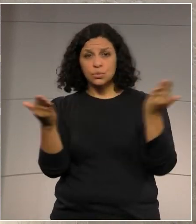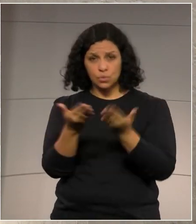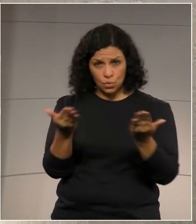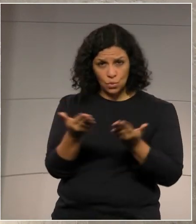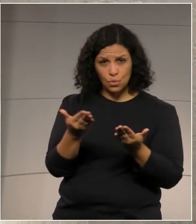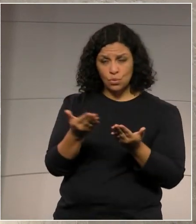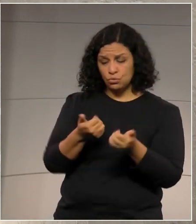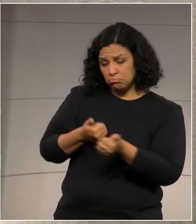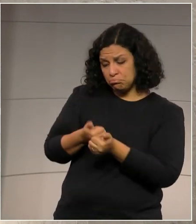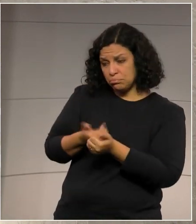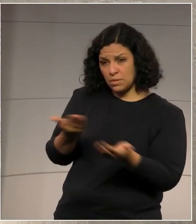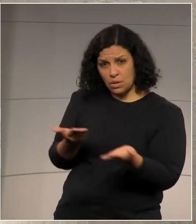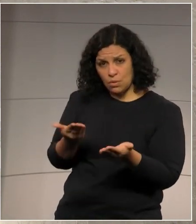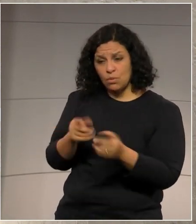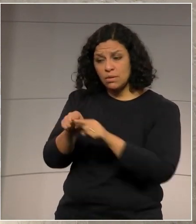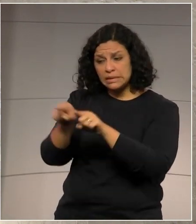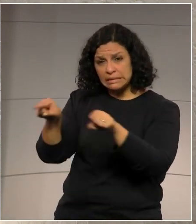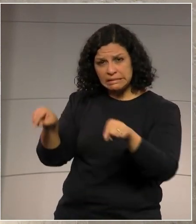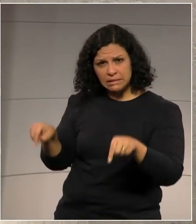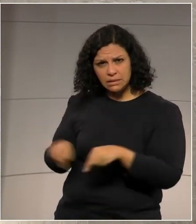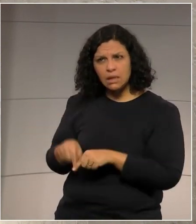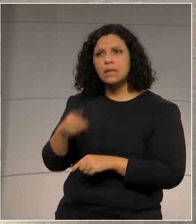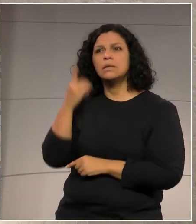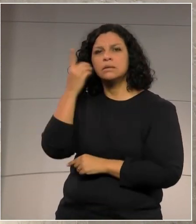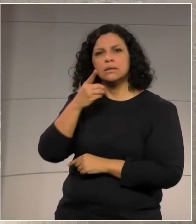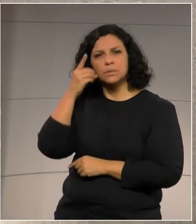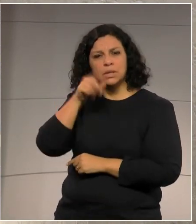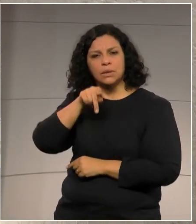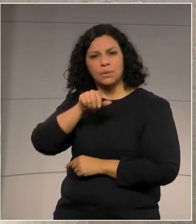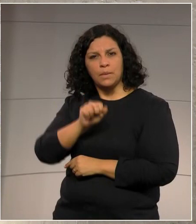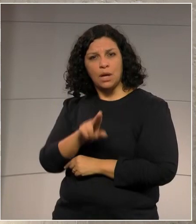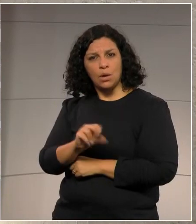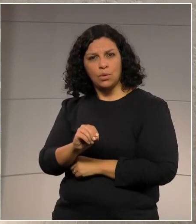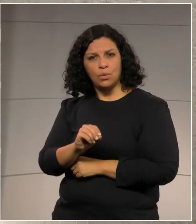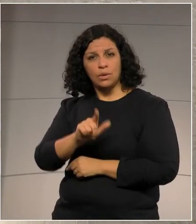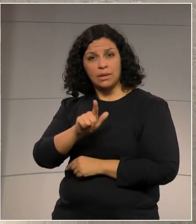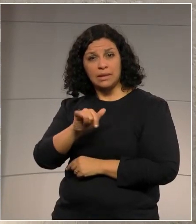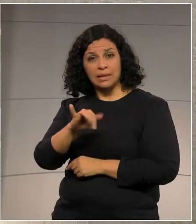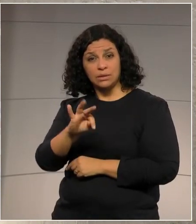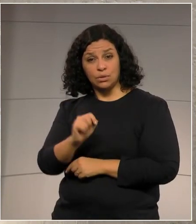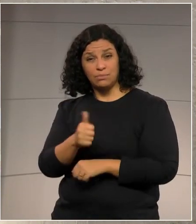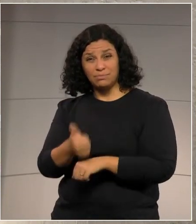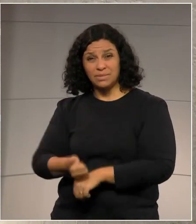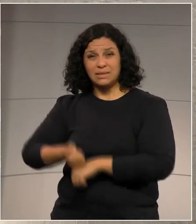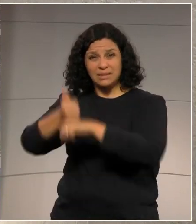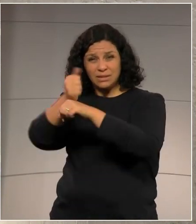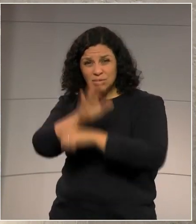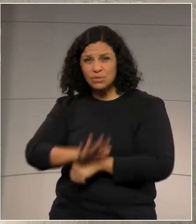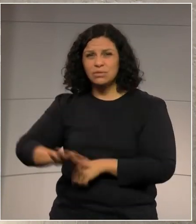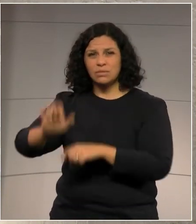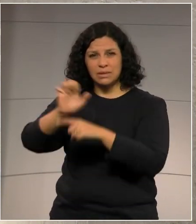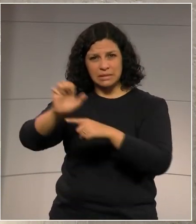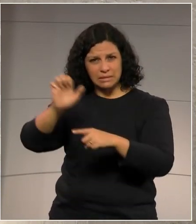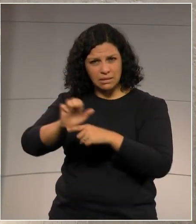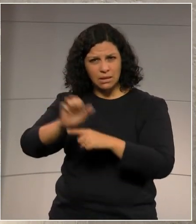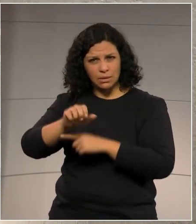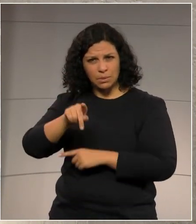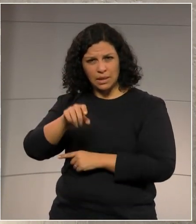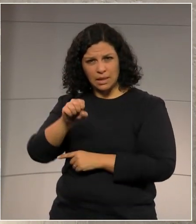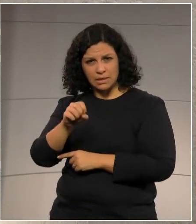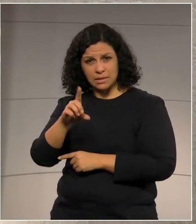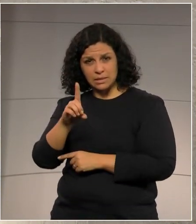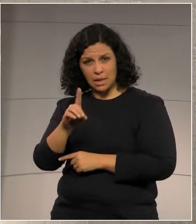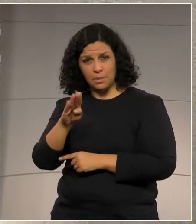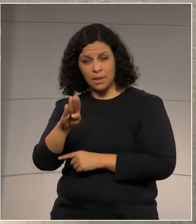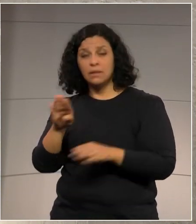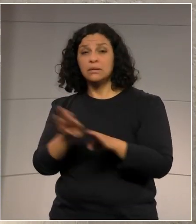hoje, agora há pouco, no gabinete do deputado Paulo Litro, presidente estadual do PSDB, foi fundada a